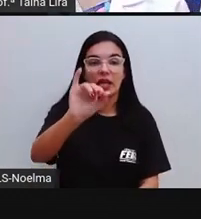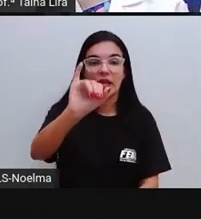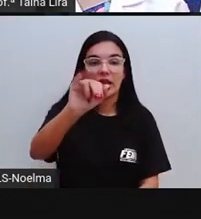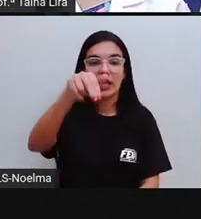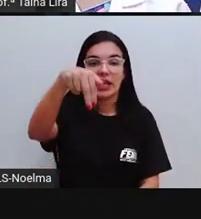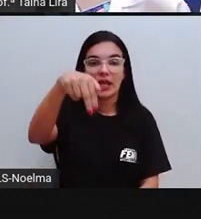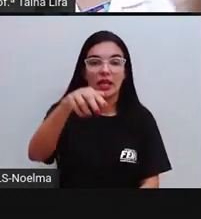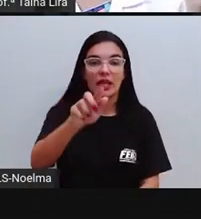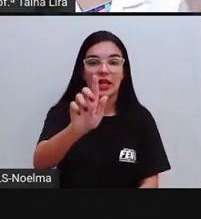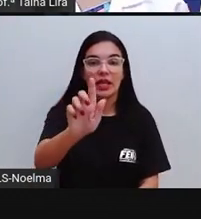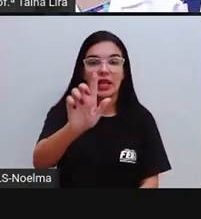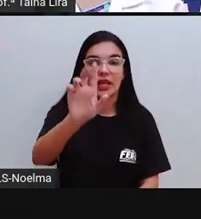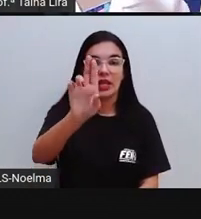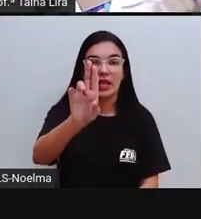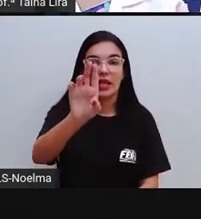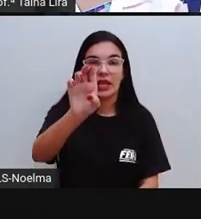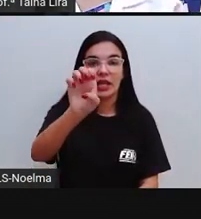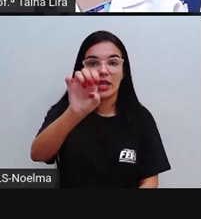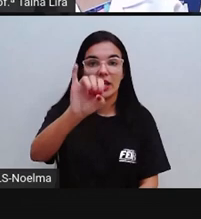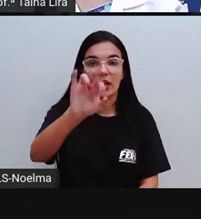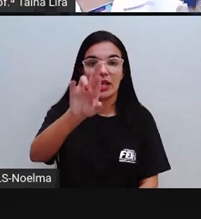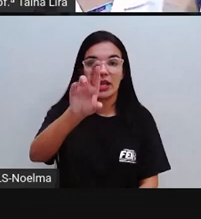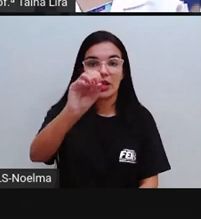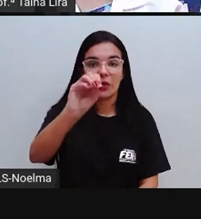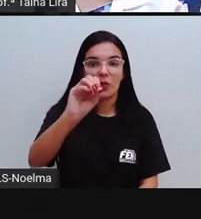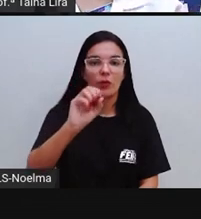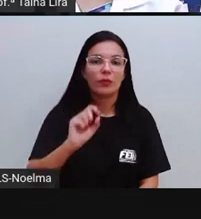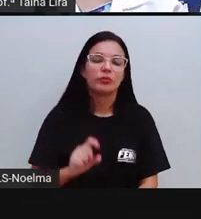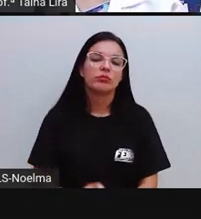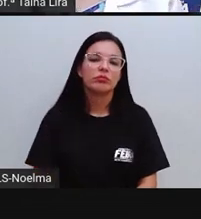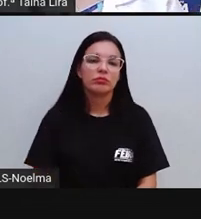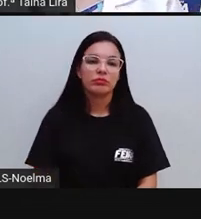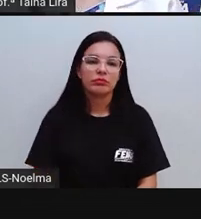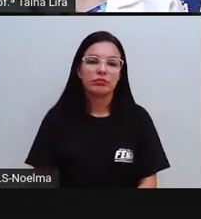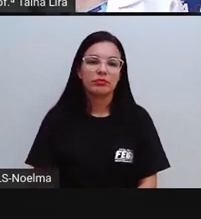existem outros frutos que podem ser explorados, tá bom?